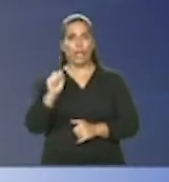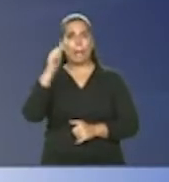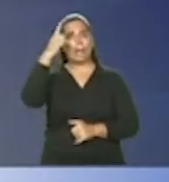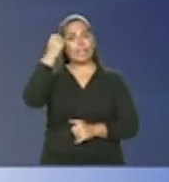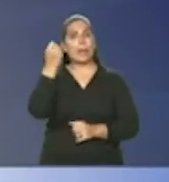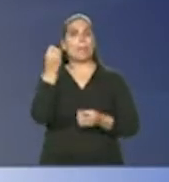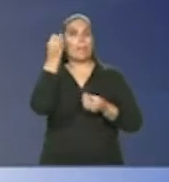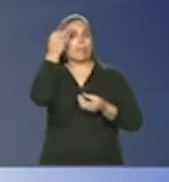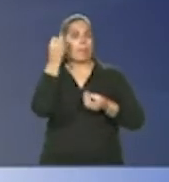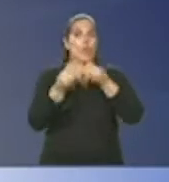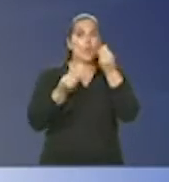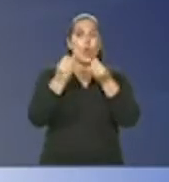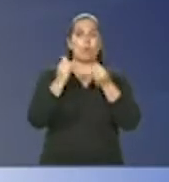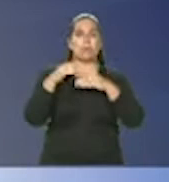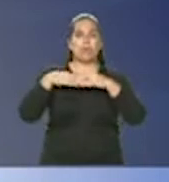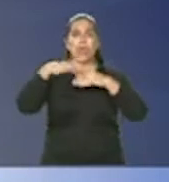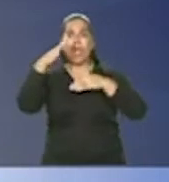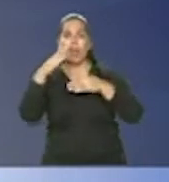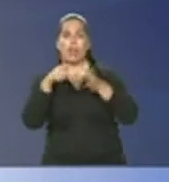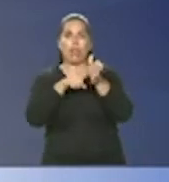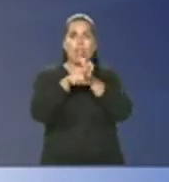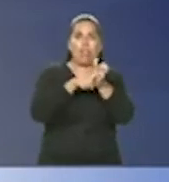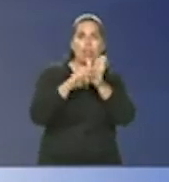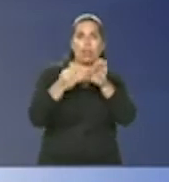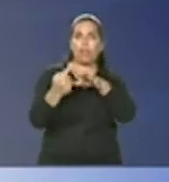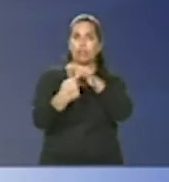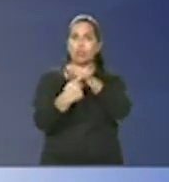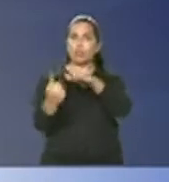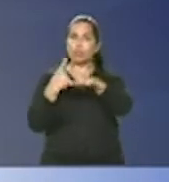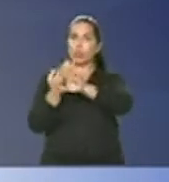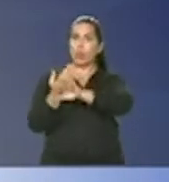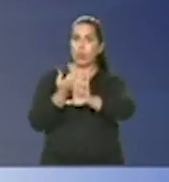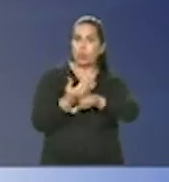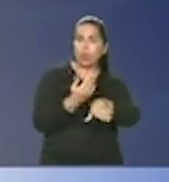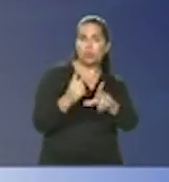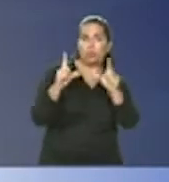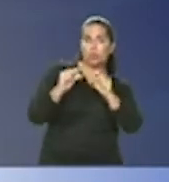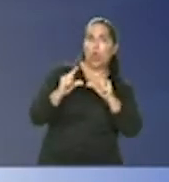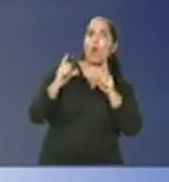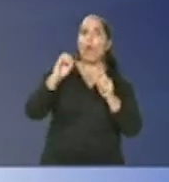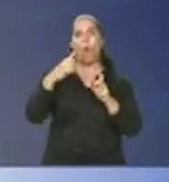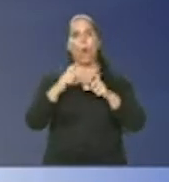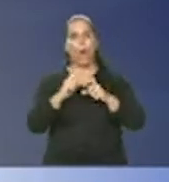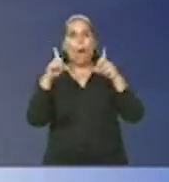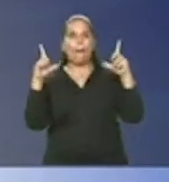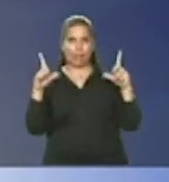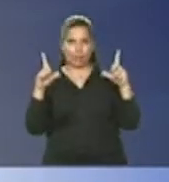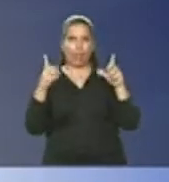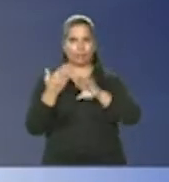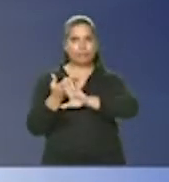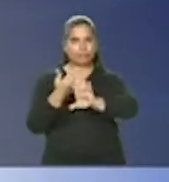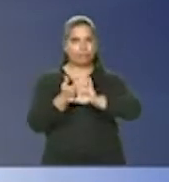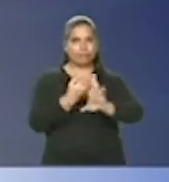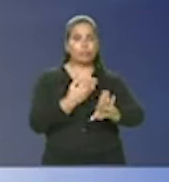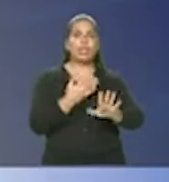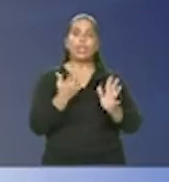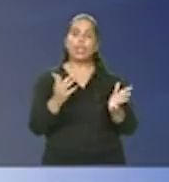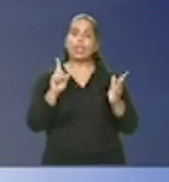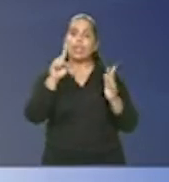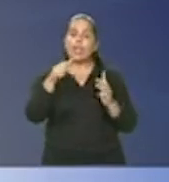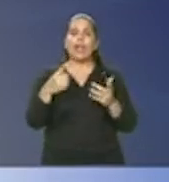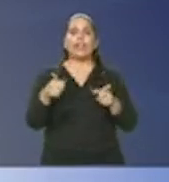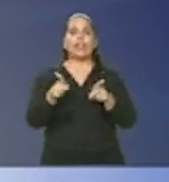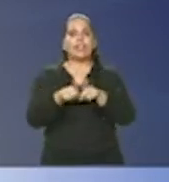nossas medidas de afastamento, diminuí-las ou mantê-las. E também